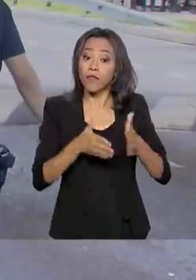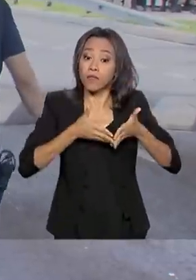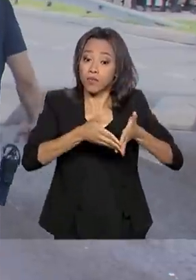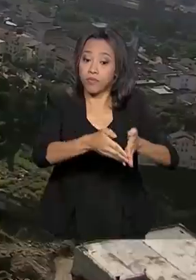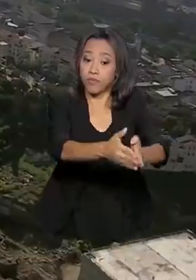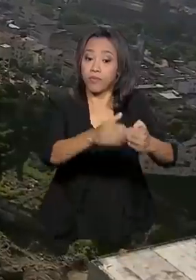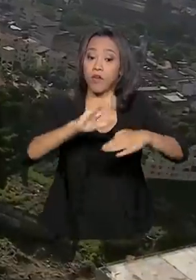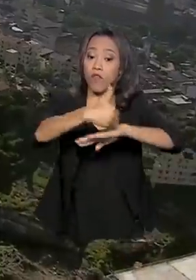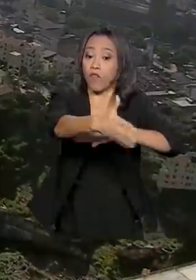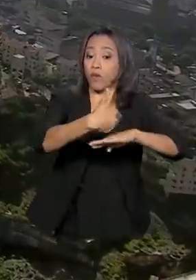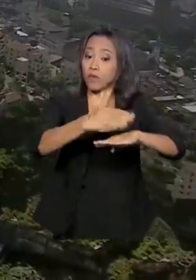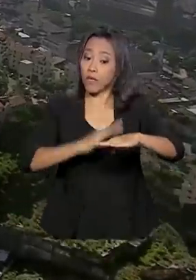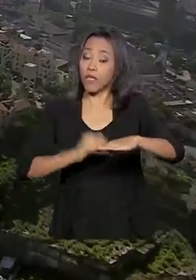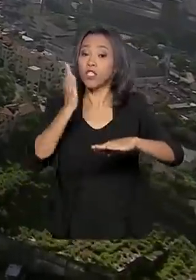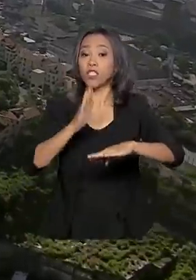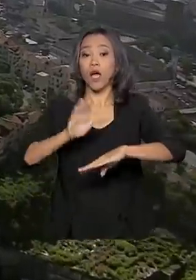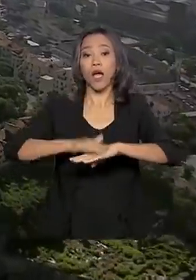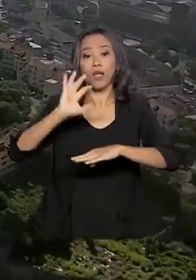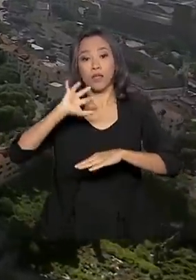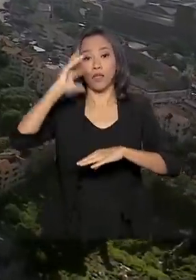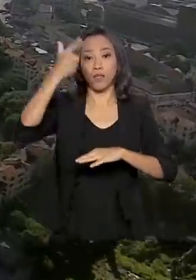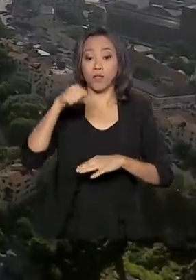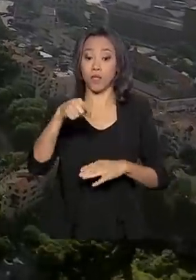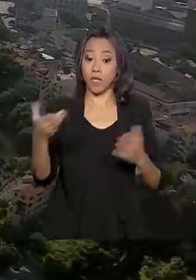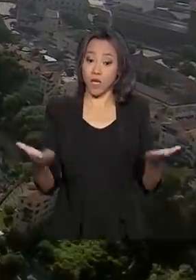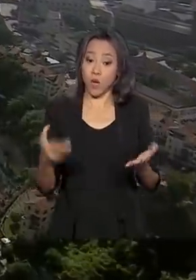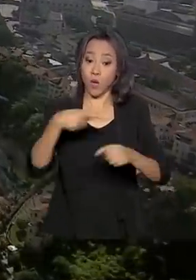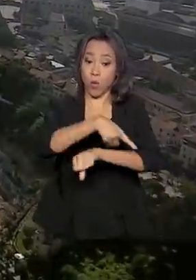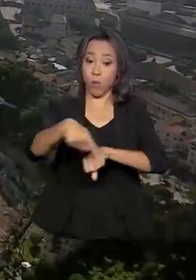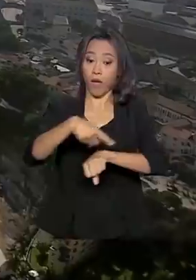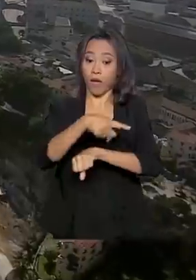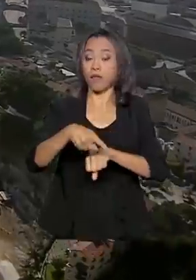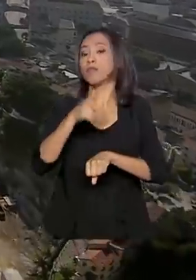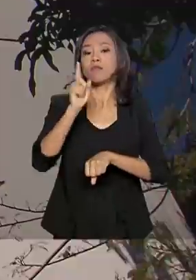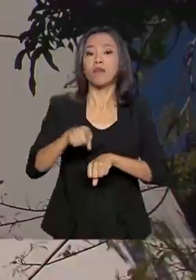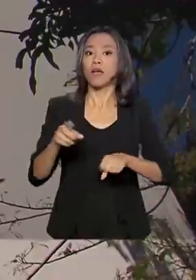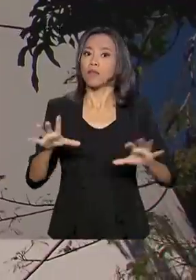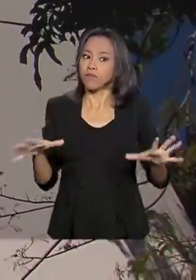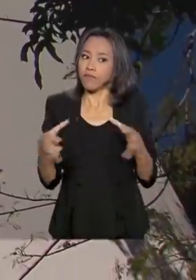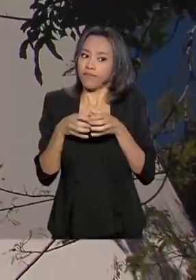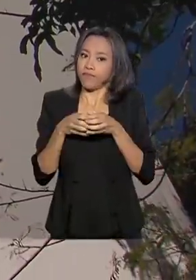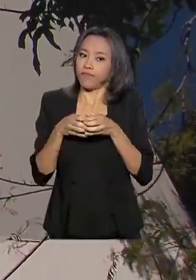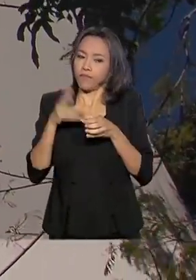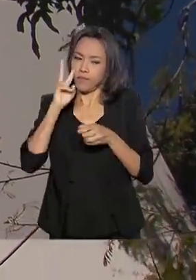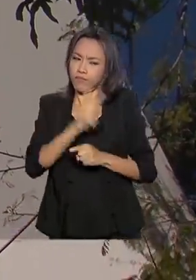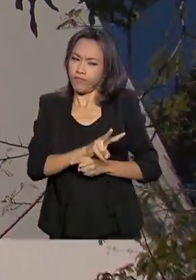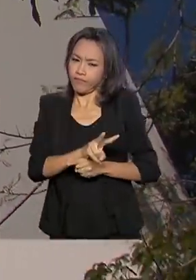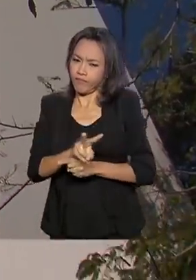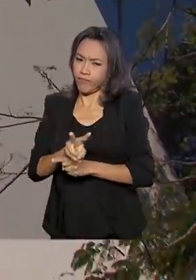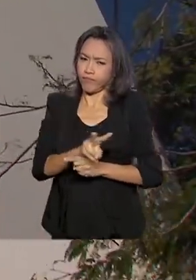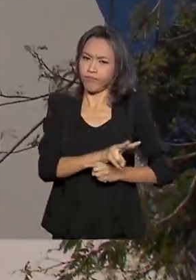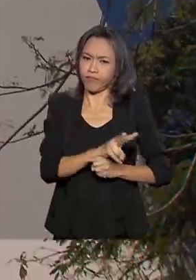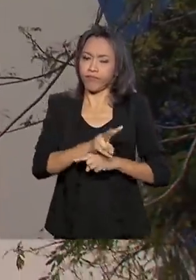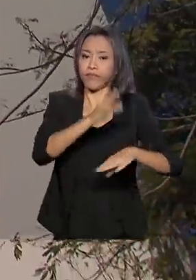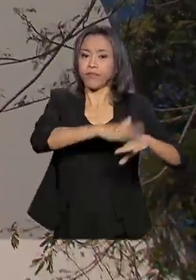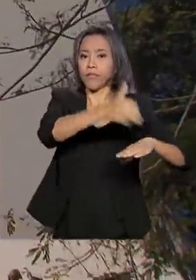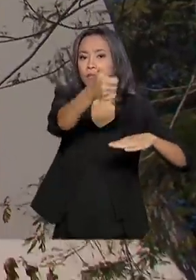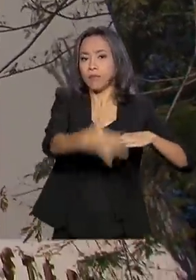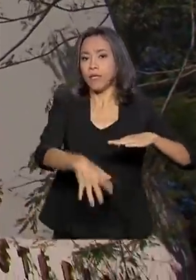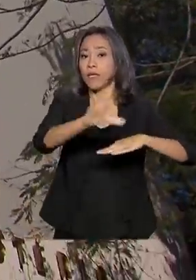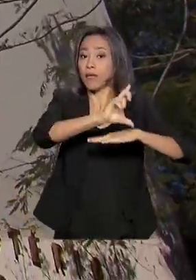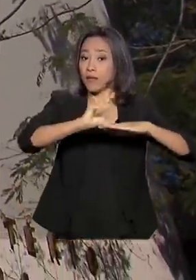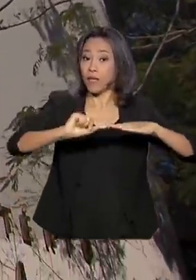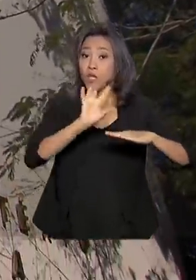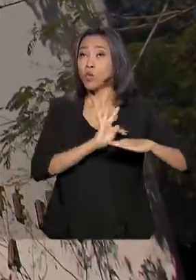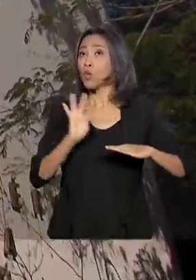fronteiras. Ficou definido que o país entra agora na fase de contenção. De acordo com a Casa Civil, todos os